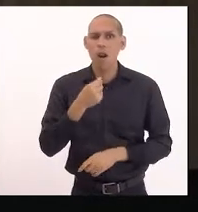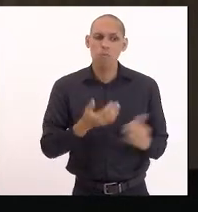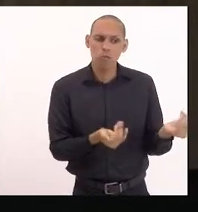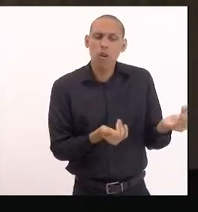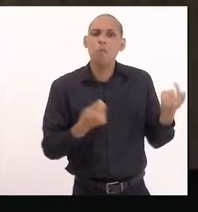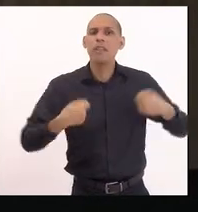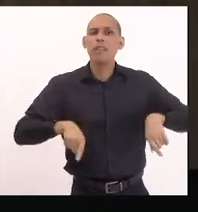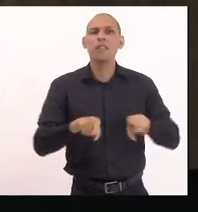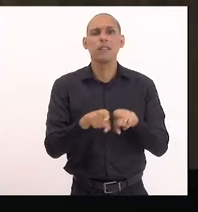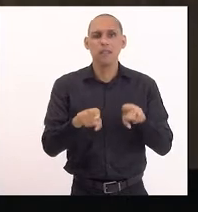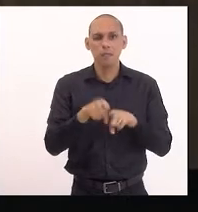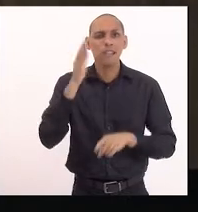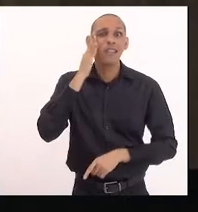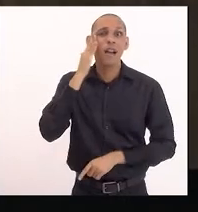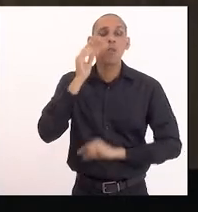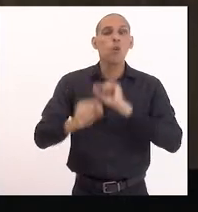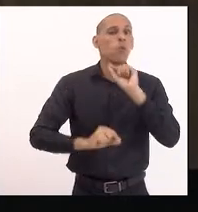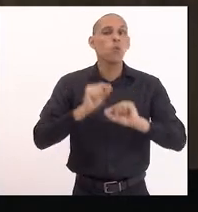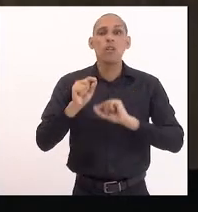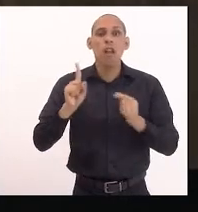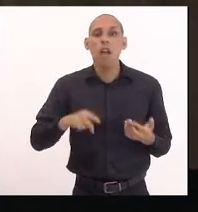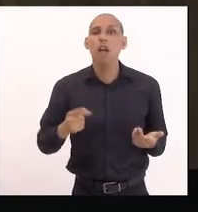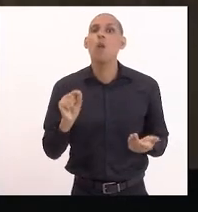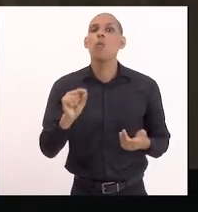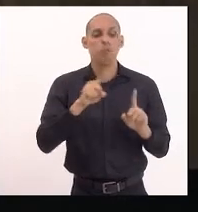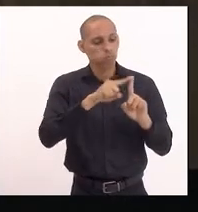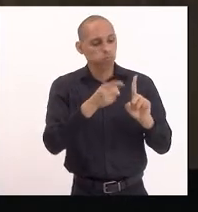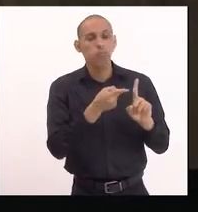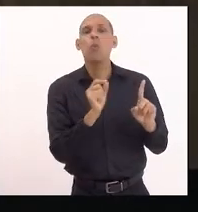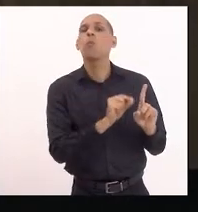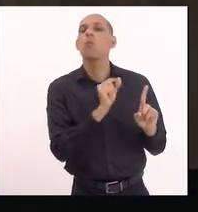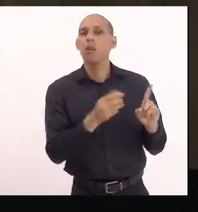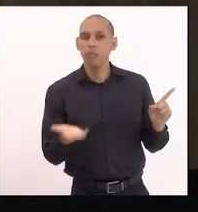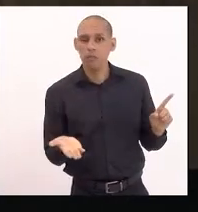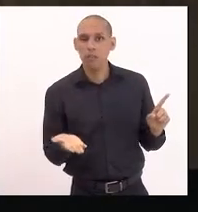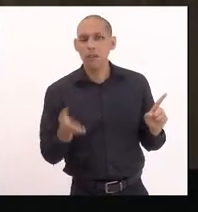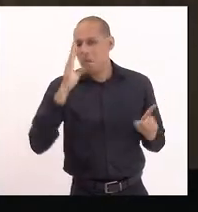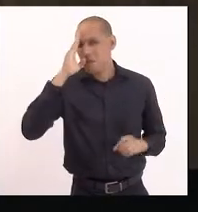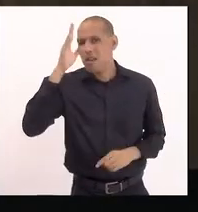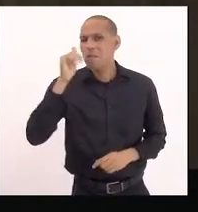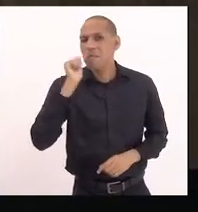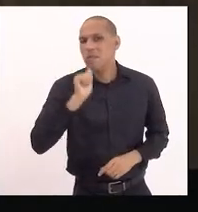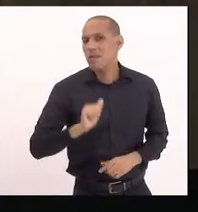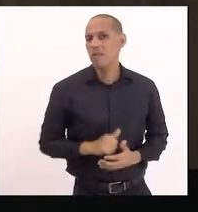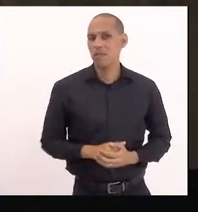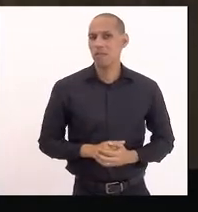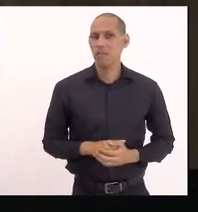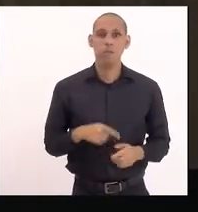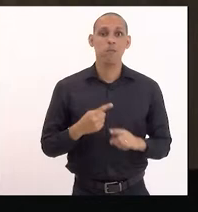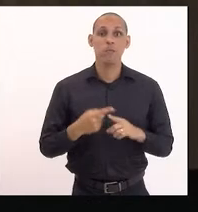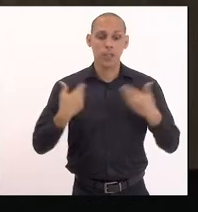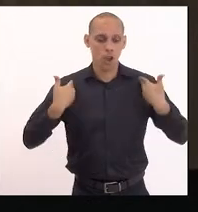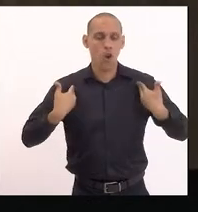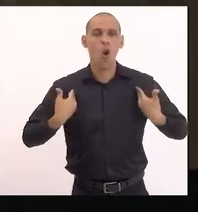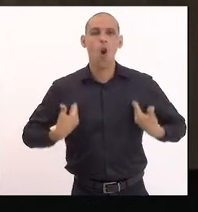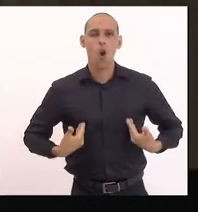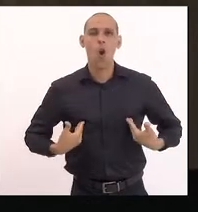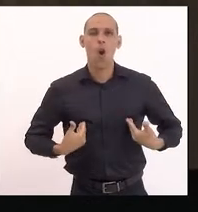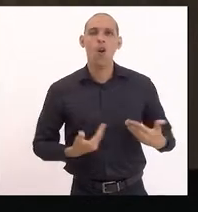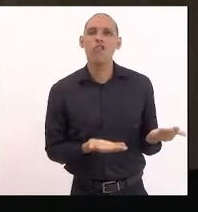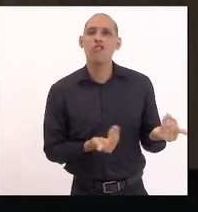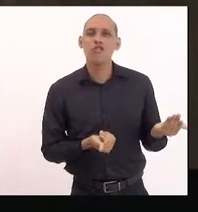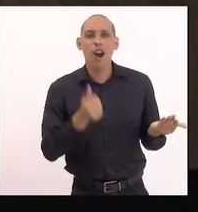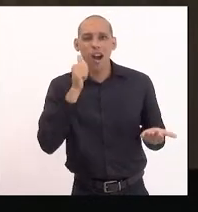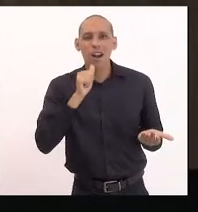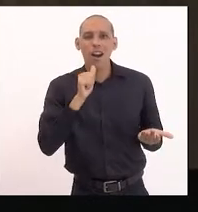do que se trata uma gravidez, principalmente as meninas, porque o corpo da adolescente não está